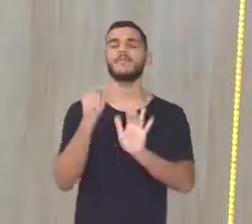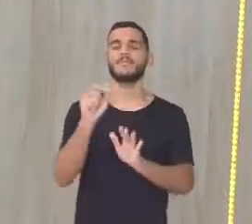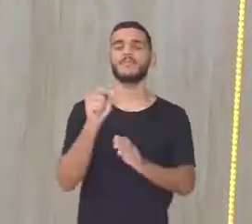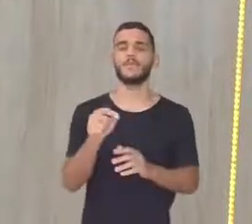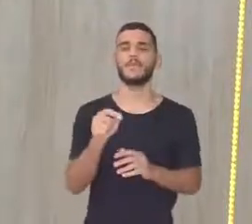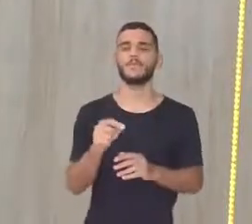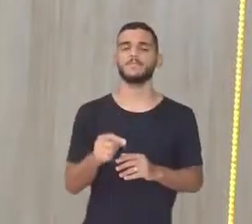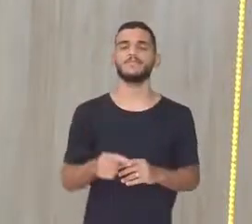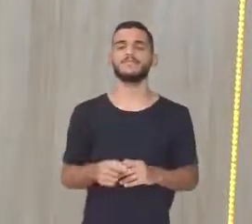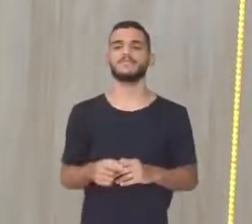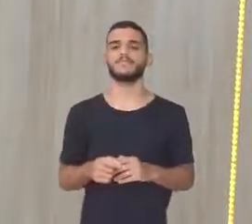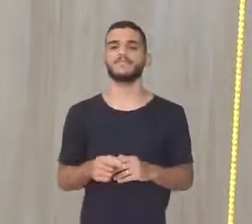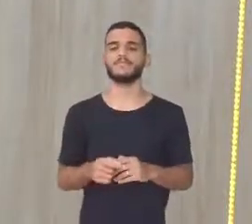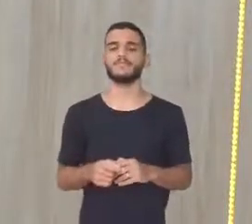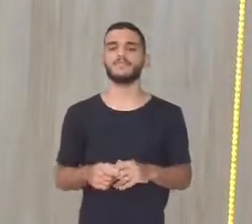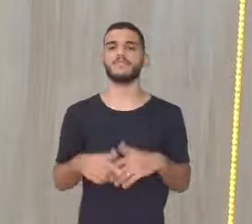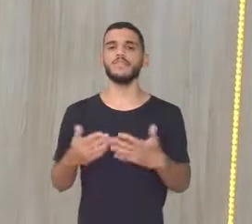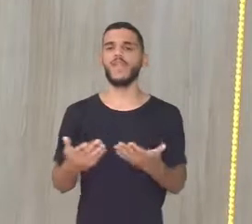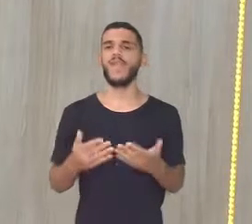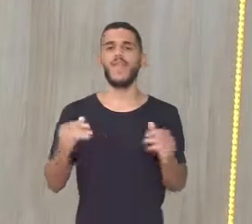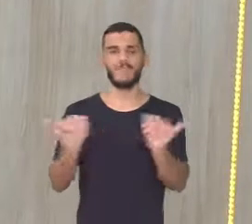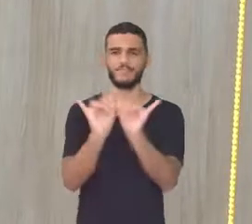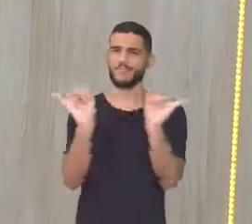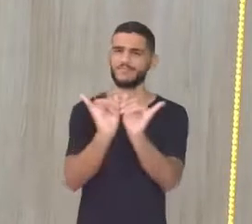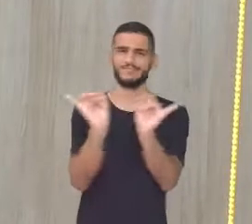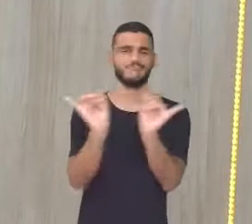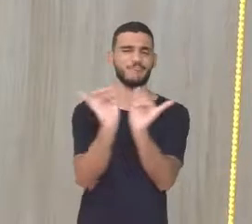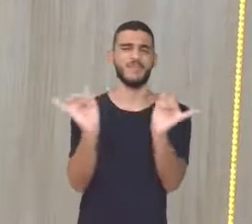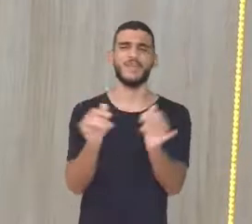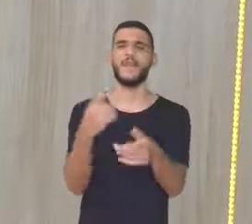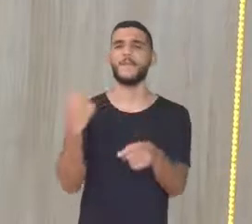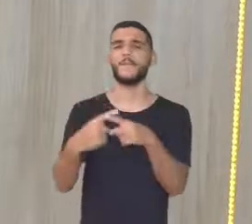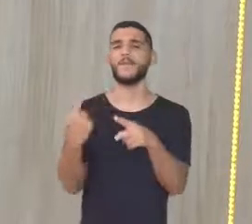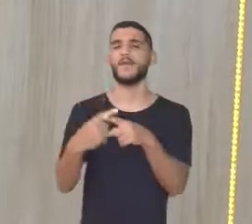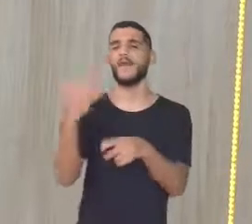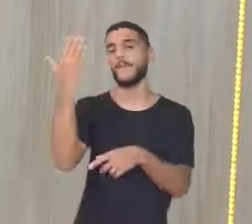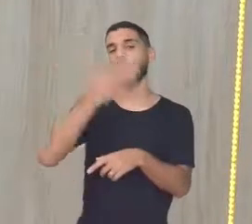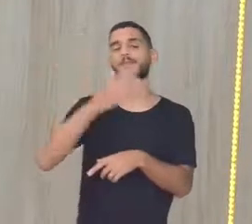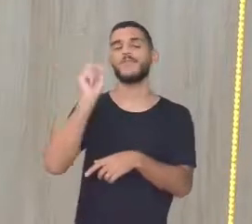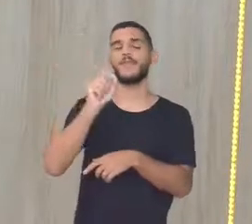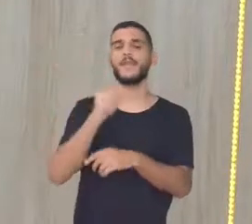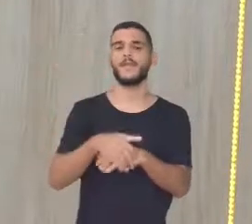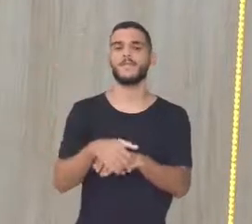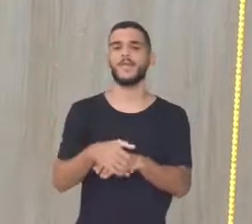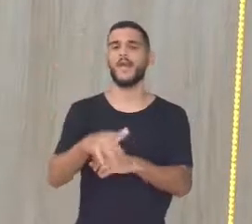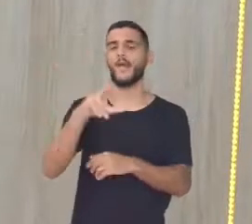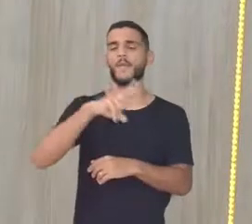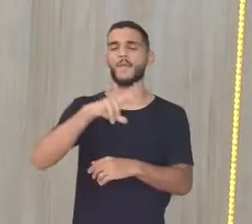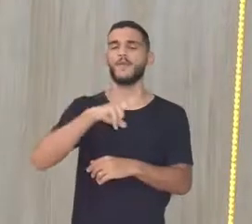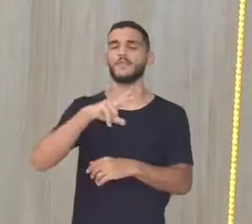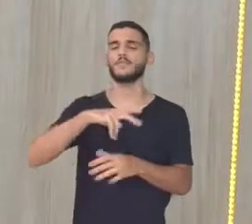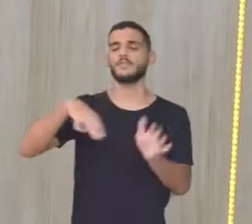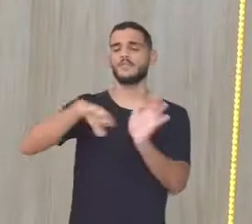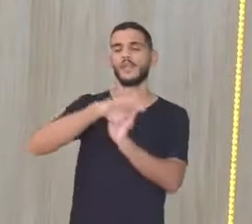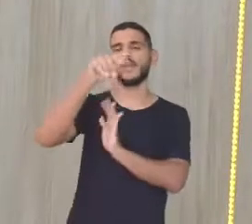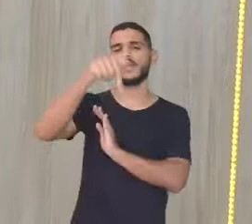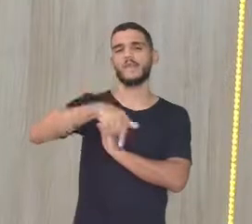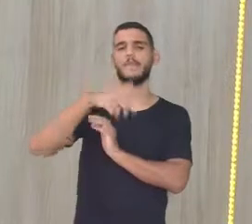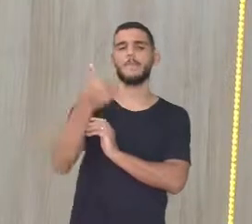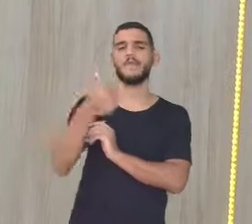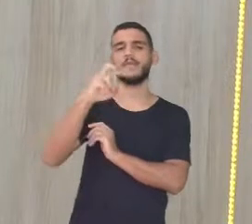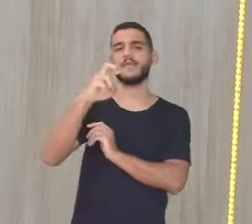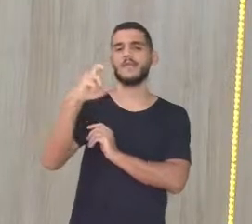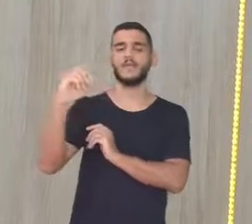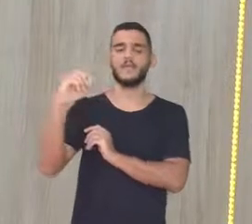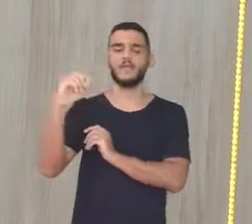essa questão É besteira É balela O que é fato é Os portugueses Ocuparam aqui Em 1500